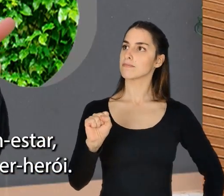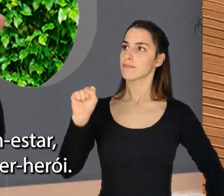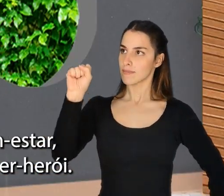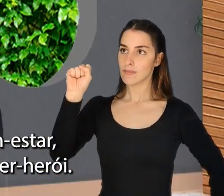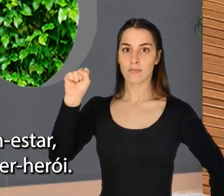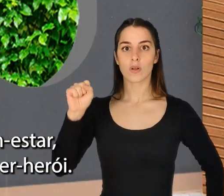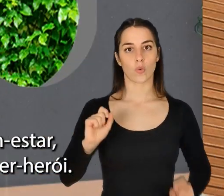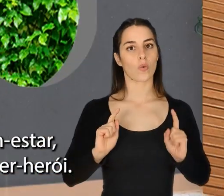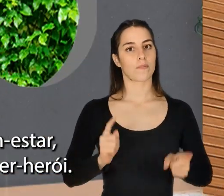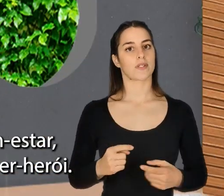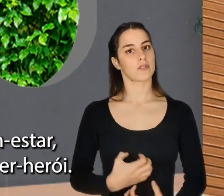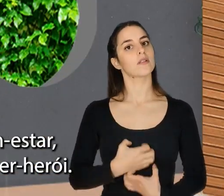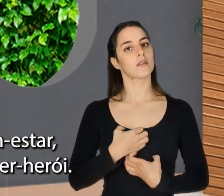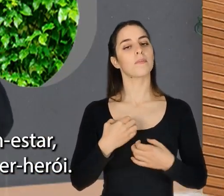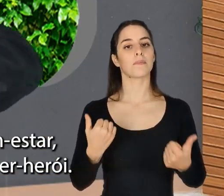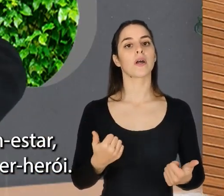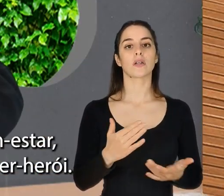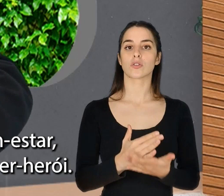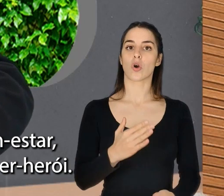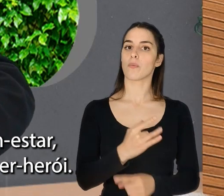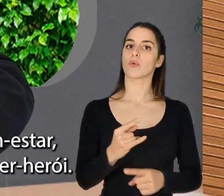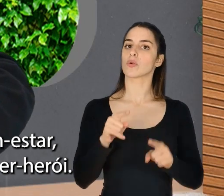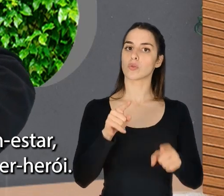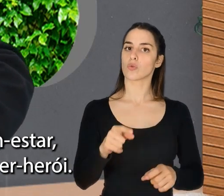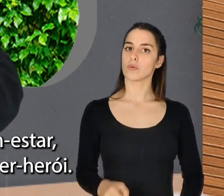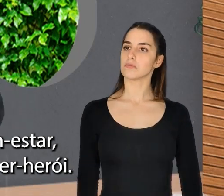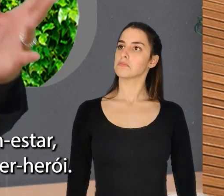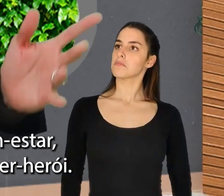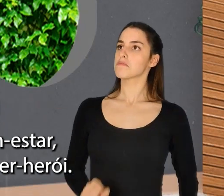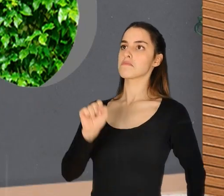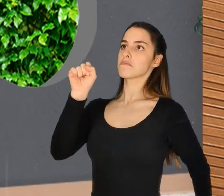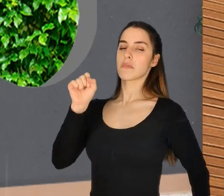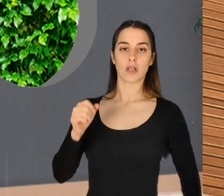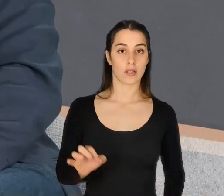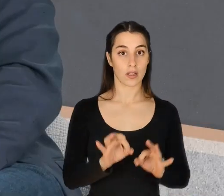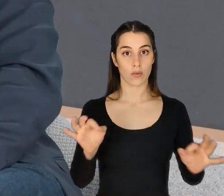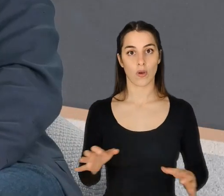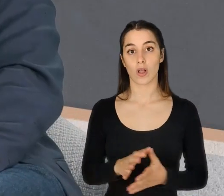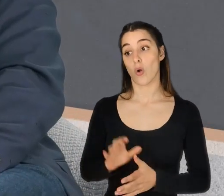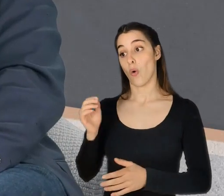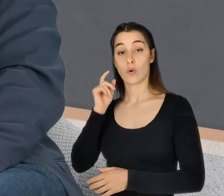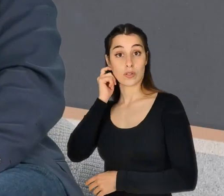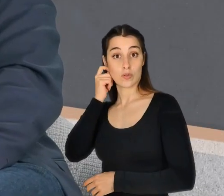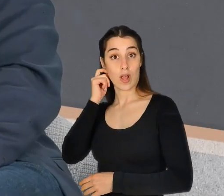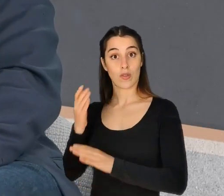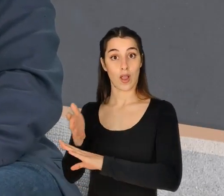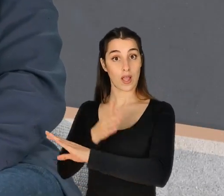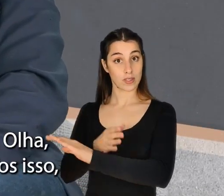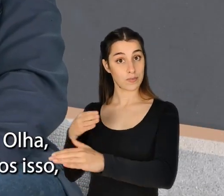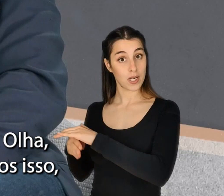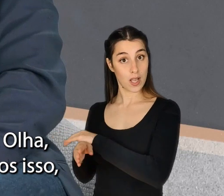mais uma vez, criação do teu auto-bem-estar, apenas e só por pôr-se ali em tipo super-herói. Ou o Ronaldo, antes de marcar um Exatamente.